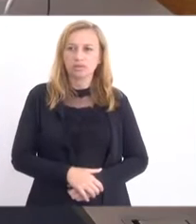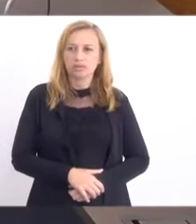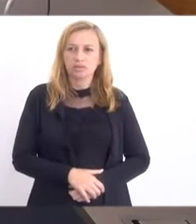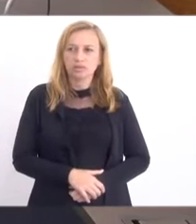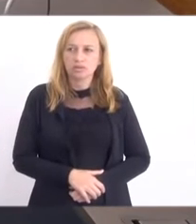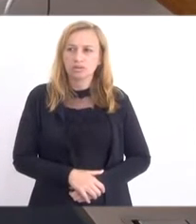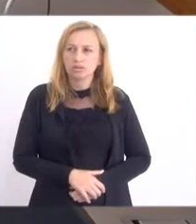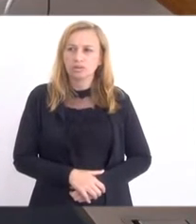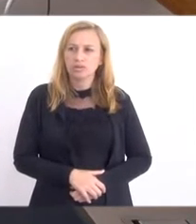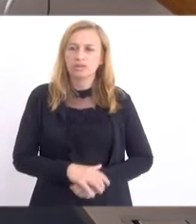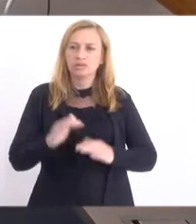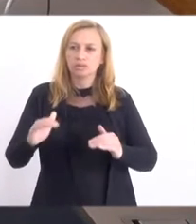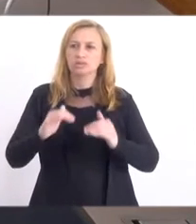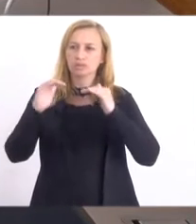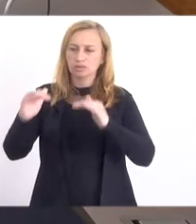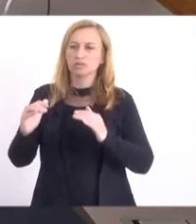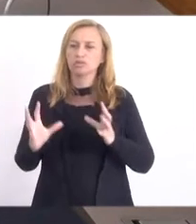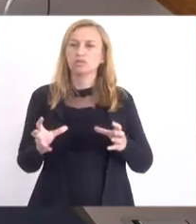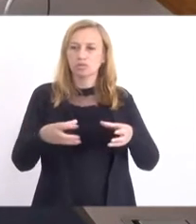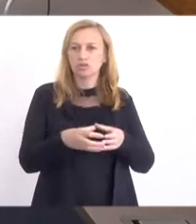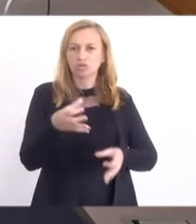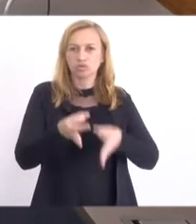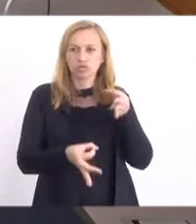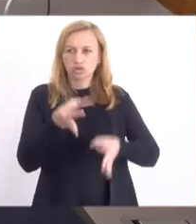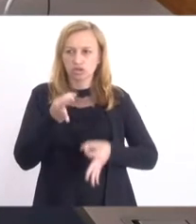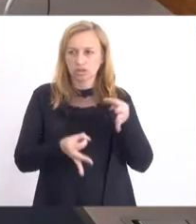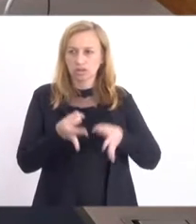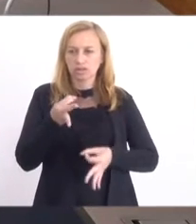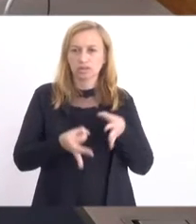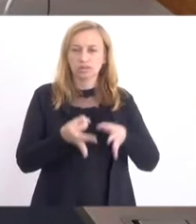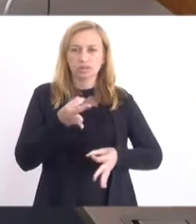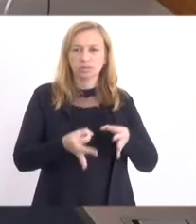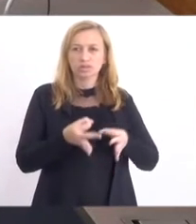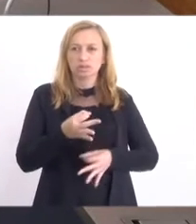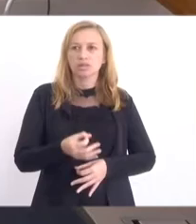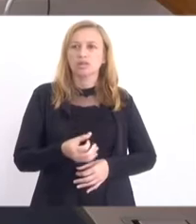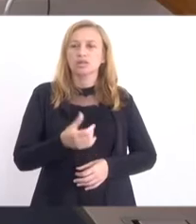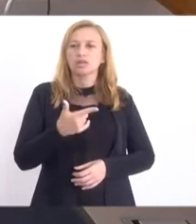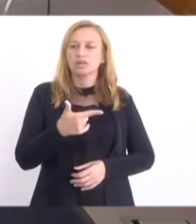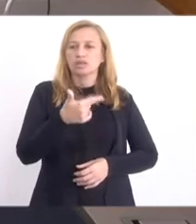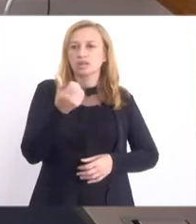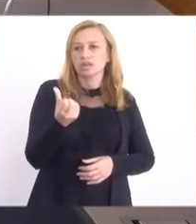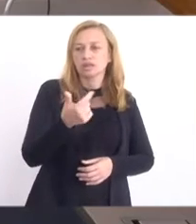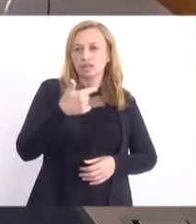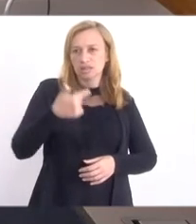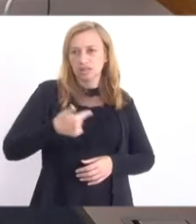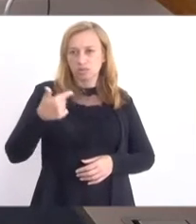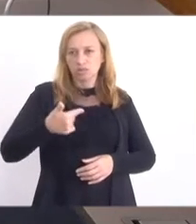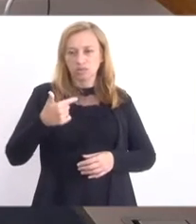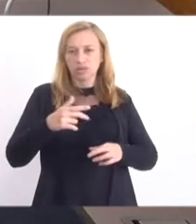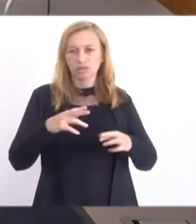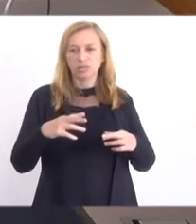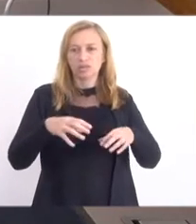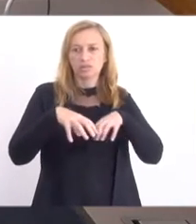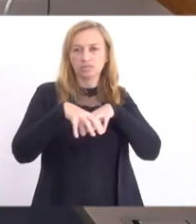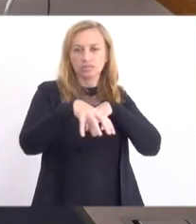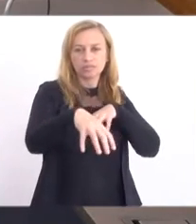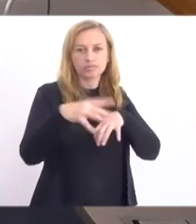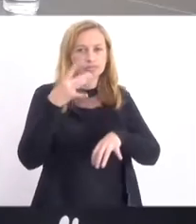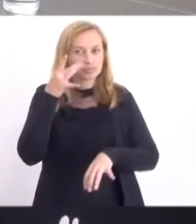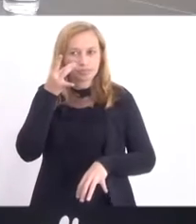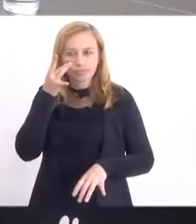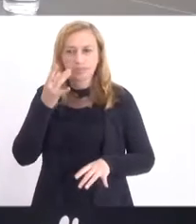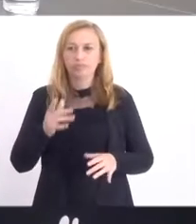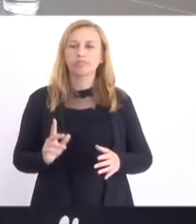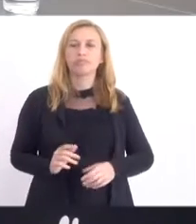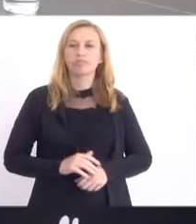membros efetivos e suplentes da Comissão de Constituição e Justiça para a 22ª reunião extraordinária semipresencial, para ser